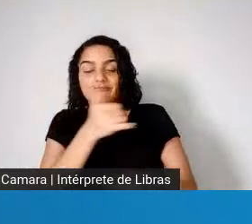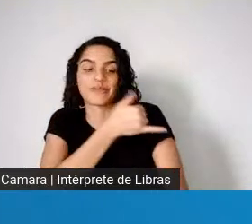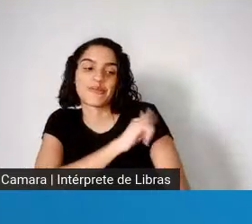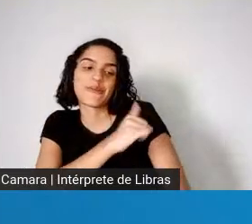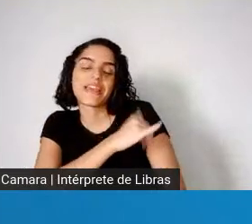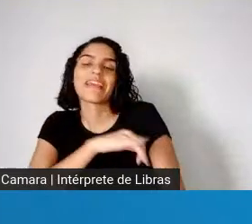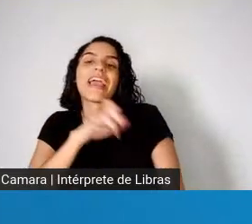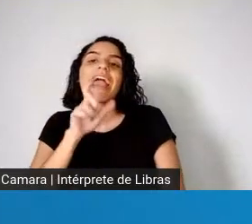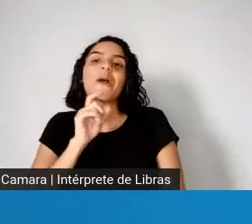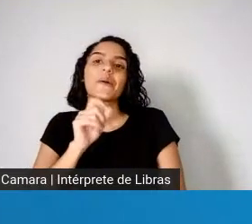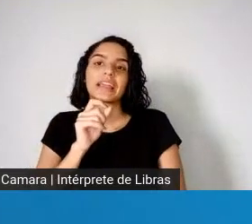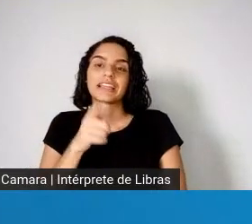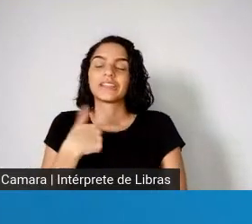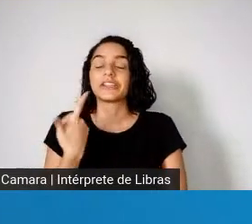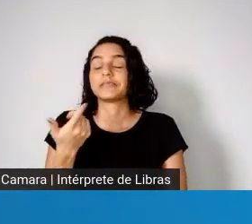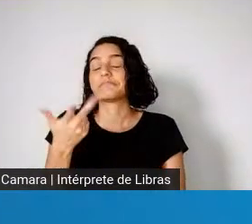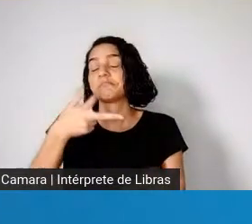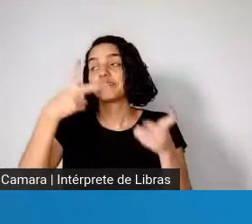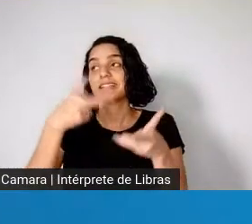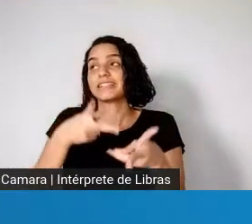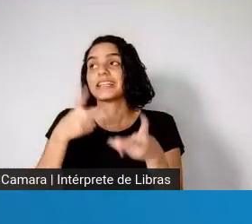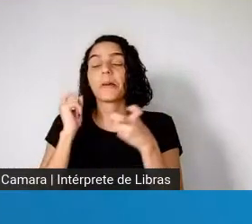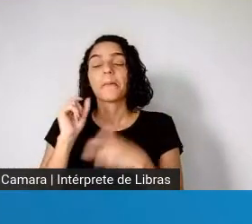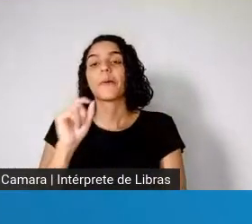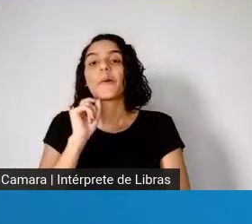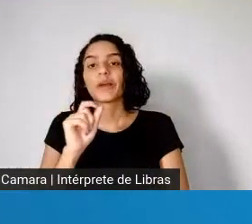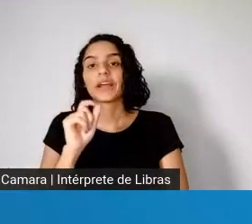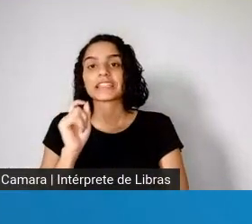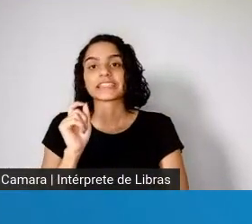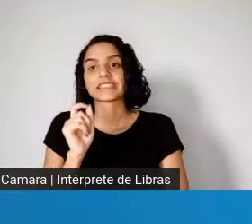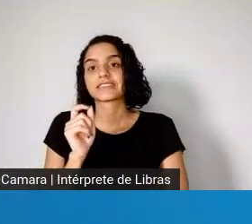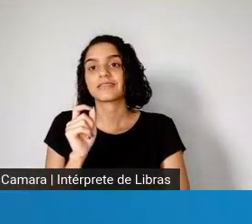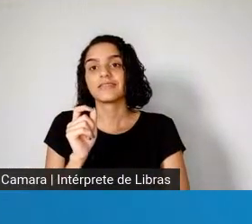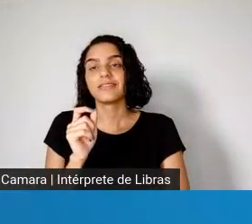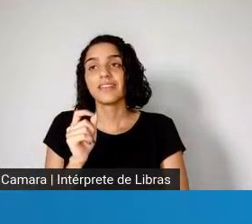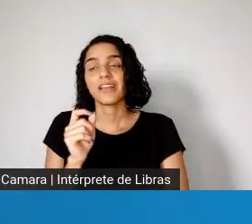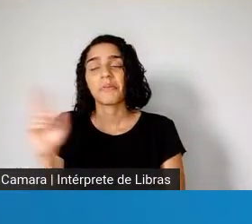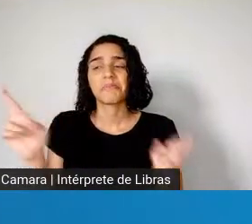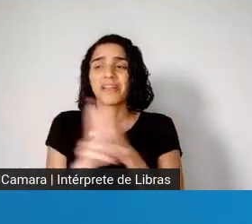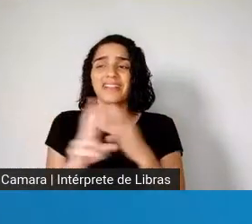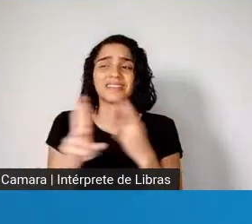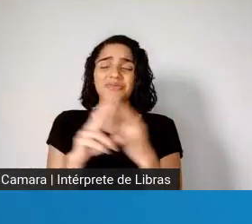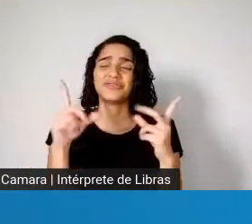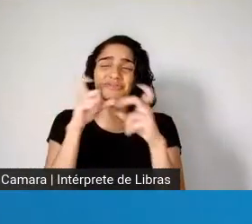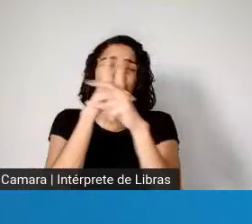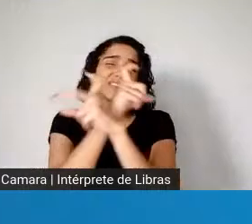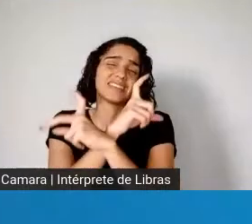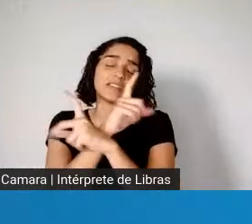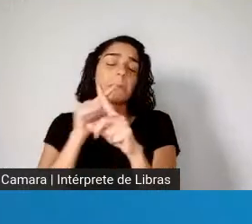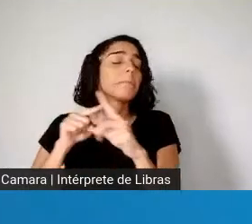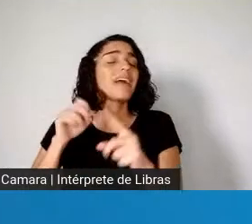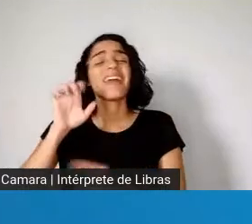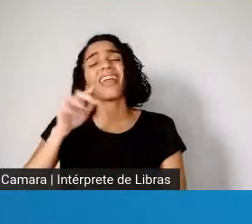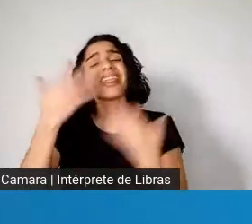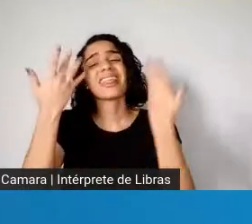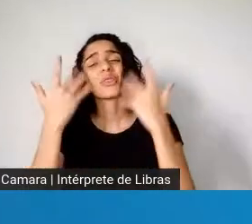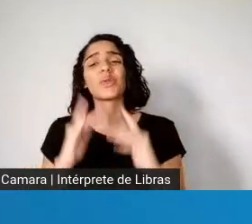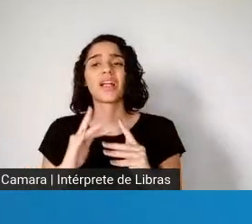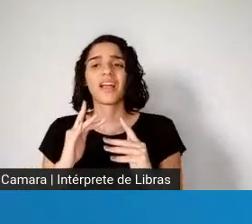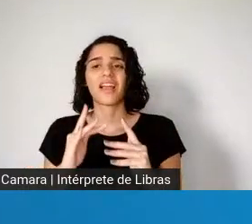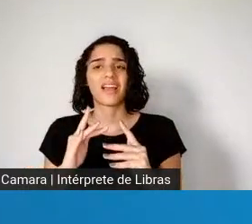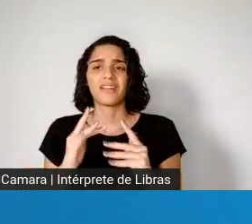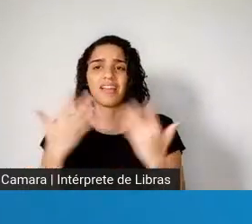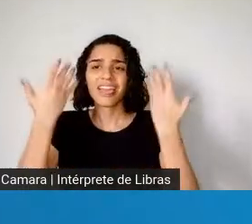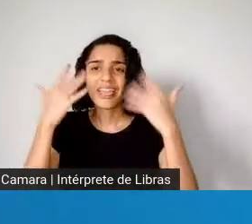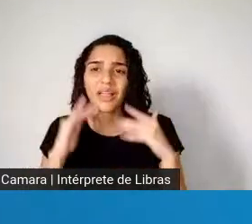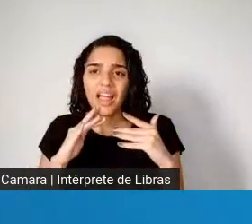mas o que a gente vê é que é uma relação muito tensa e é natural, é natural, não é